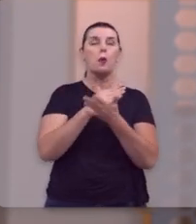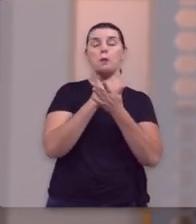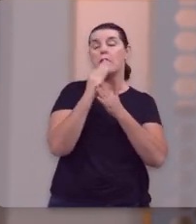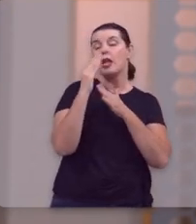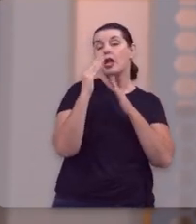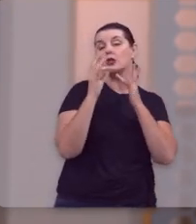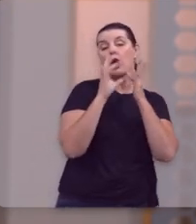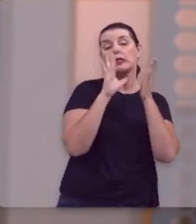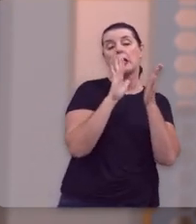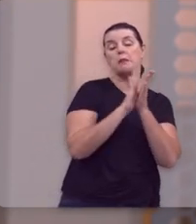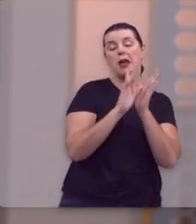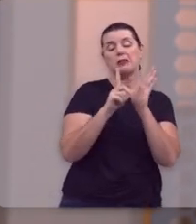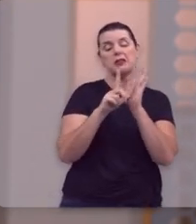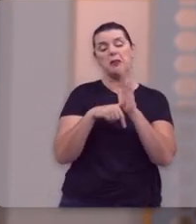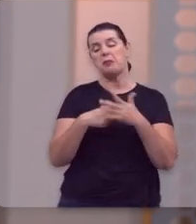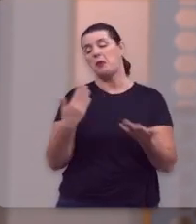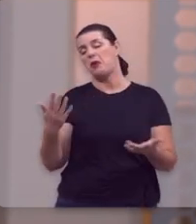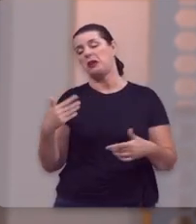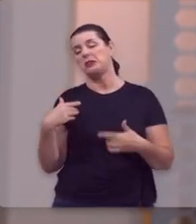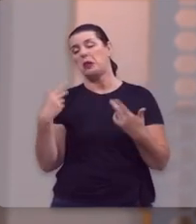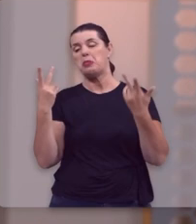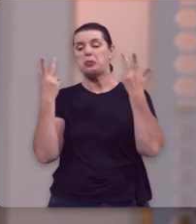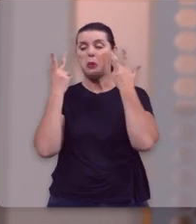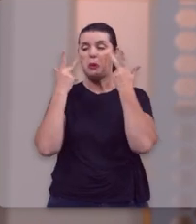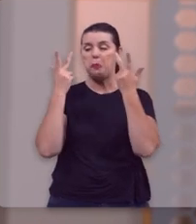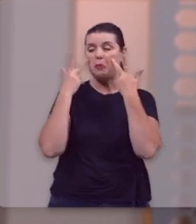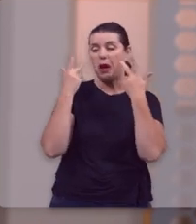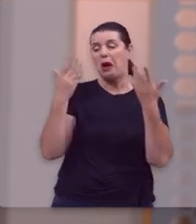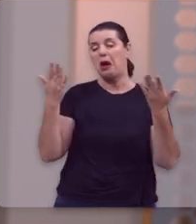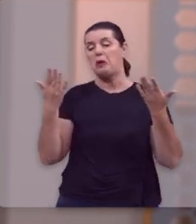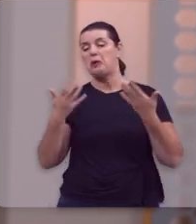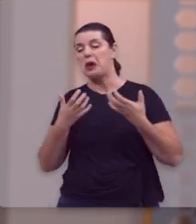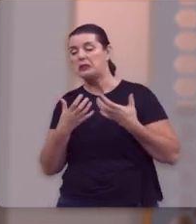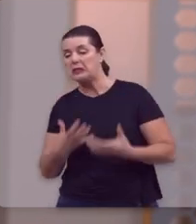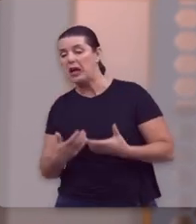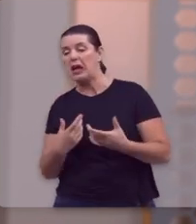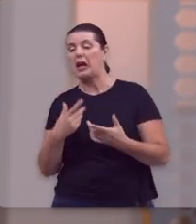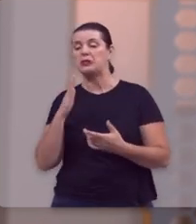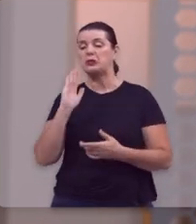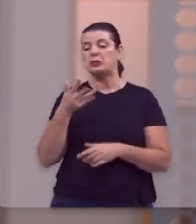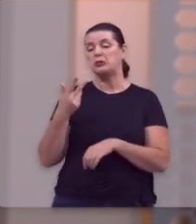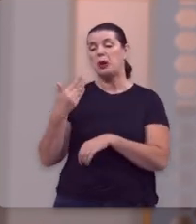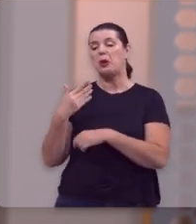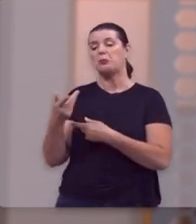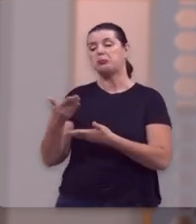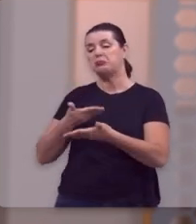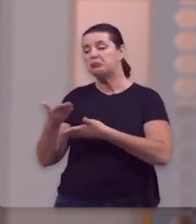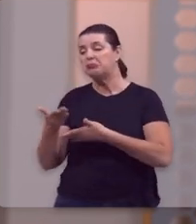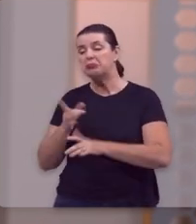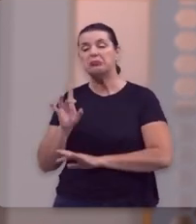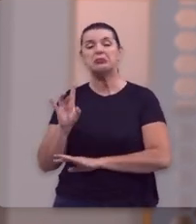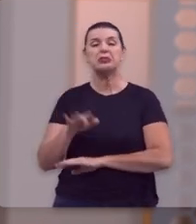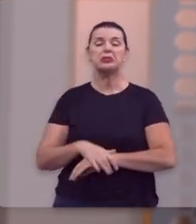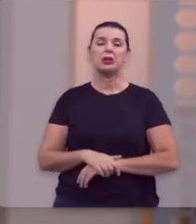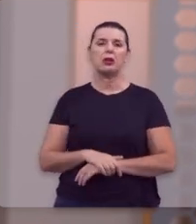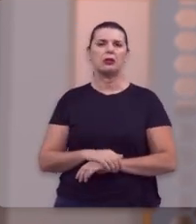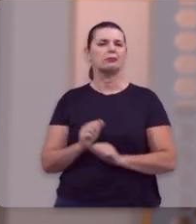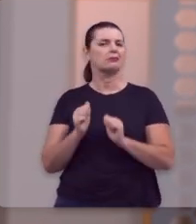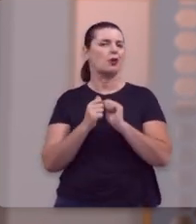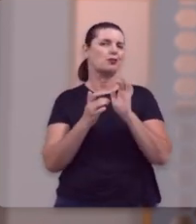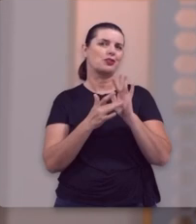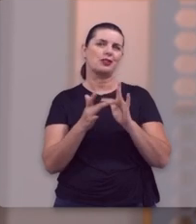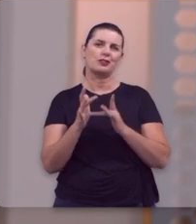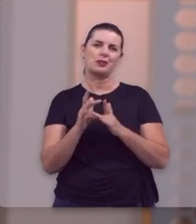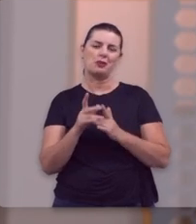mel, os dias primaveris da vida conjugal, depois vira rotina, depois vira cansaço, depois vira só tolerância um com o outro.